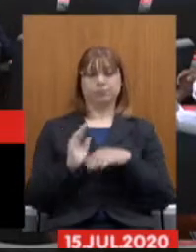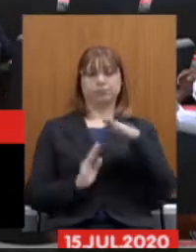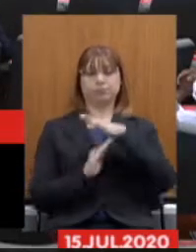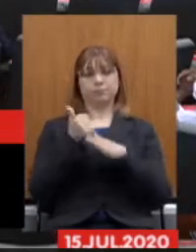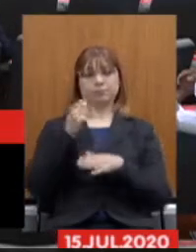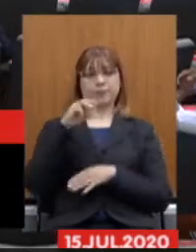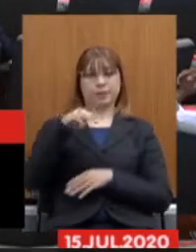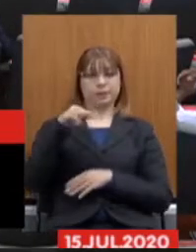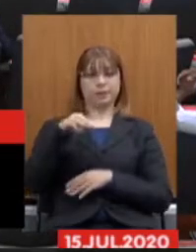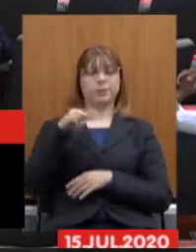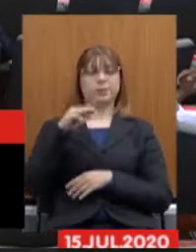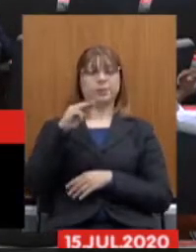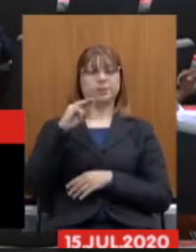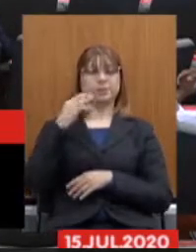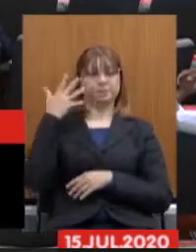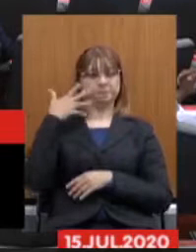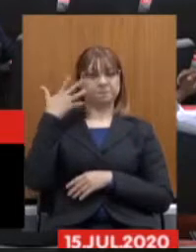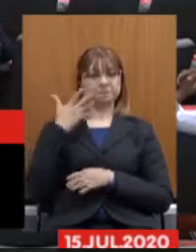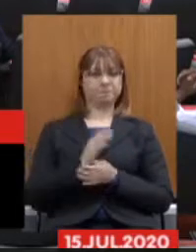exposição.